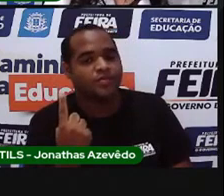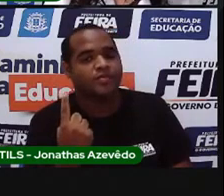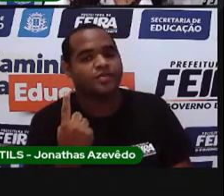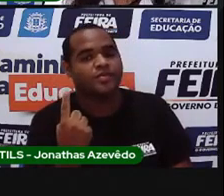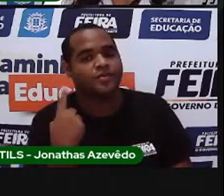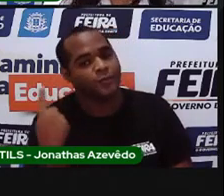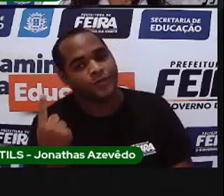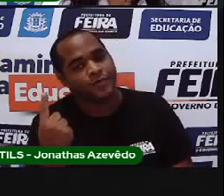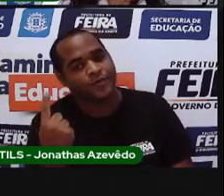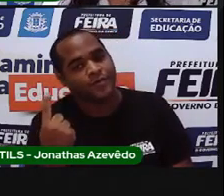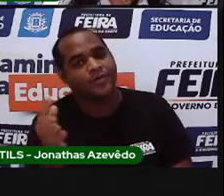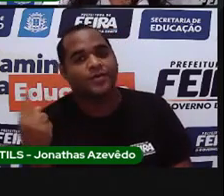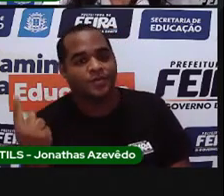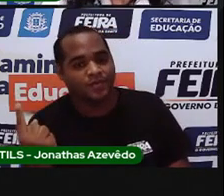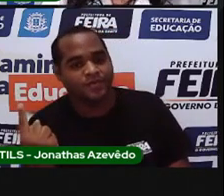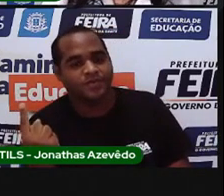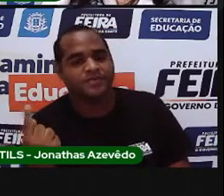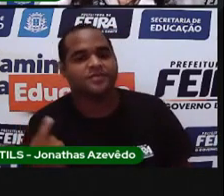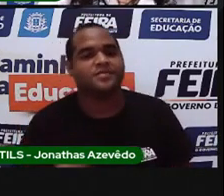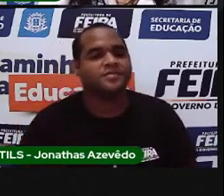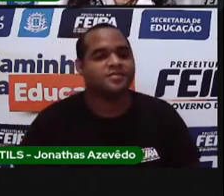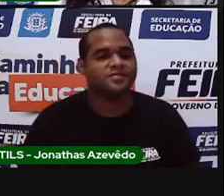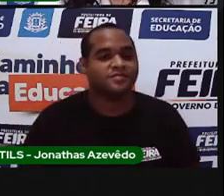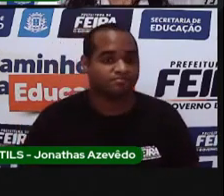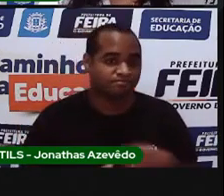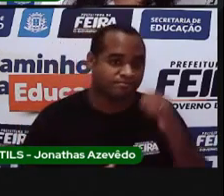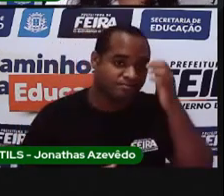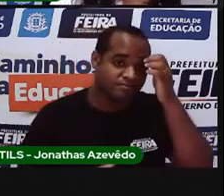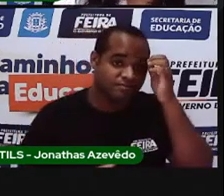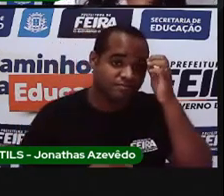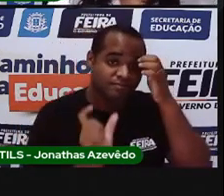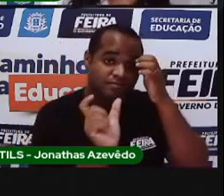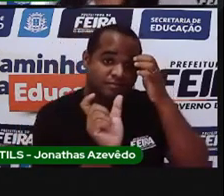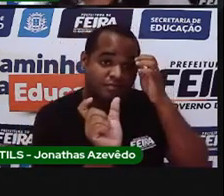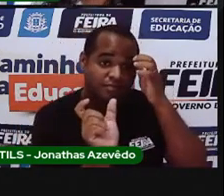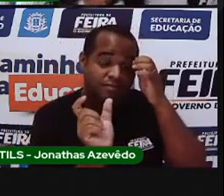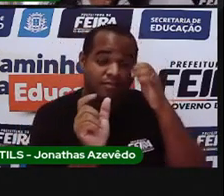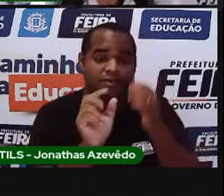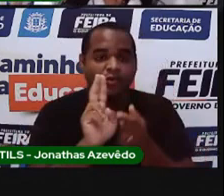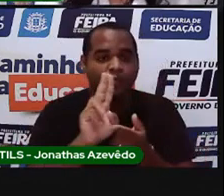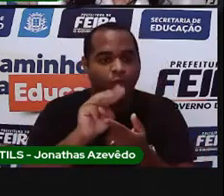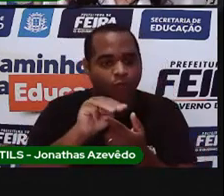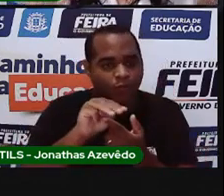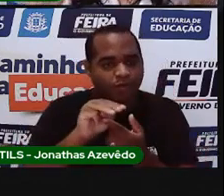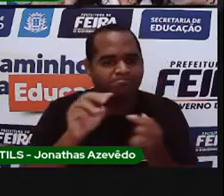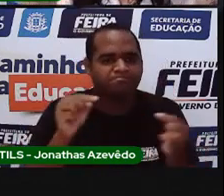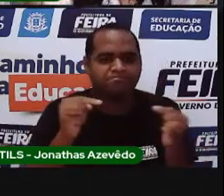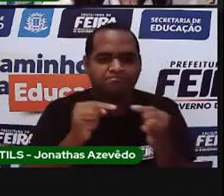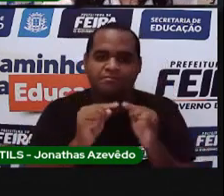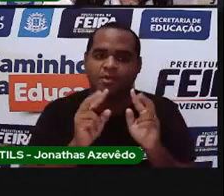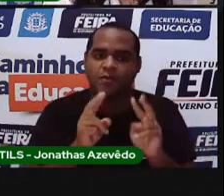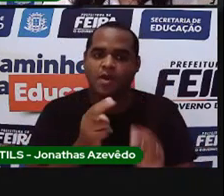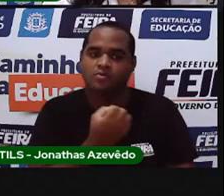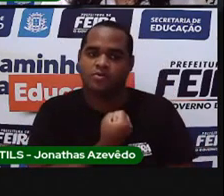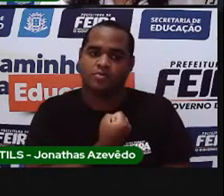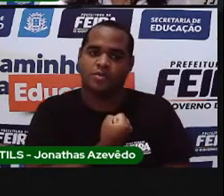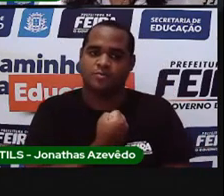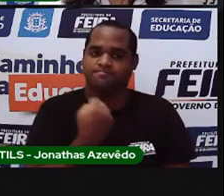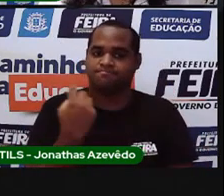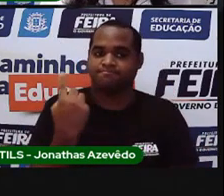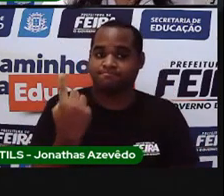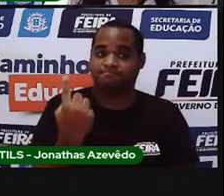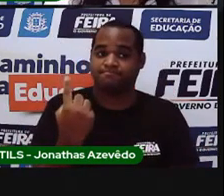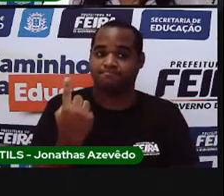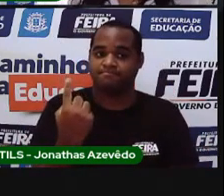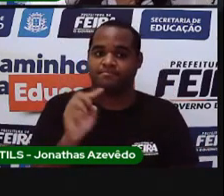Um. E um. A palavra um equivale a um número. Ela